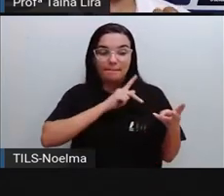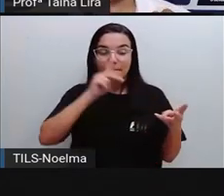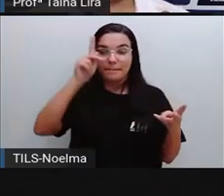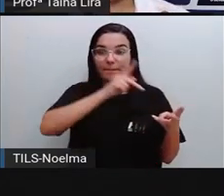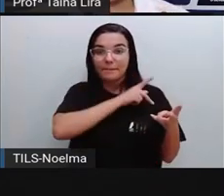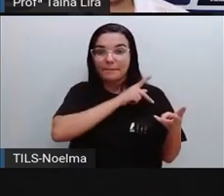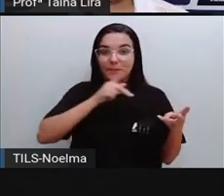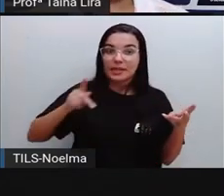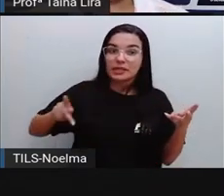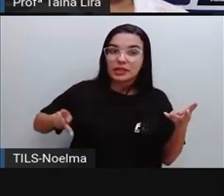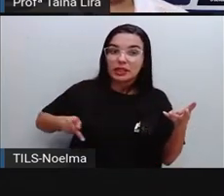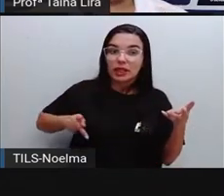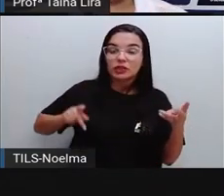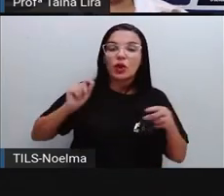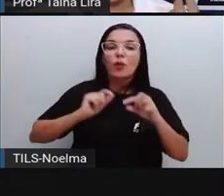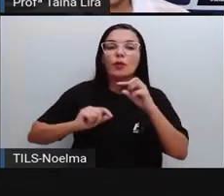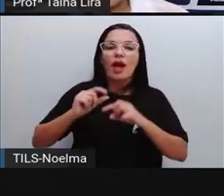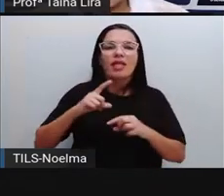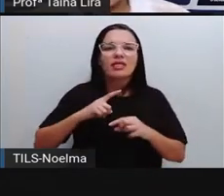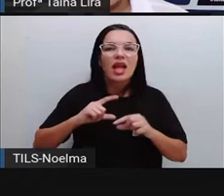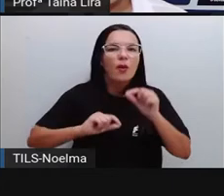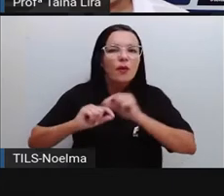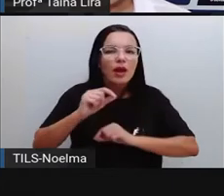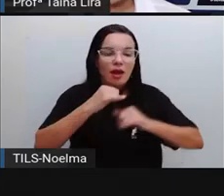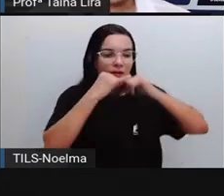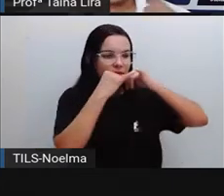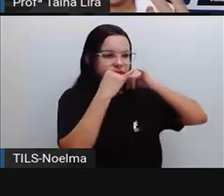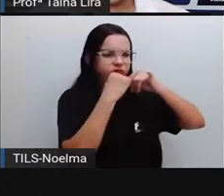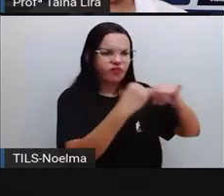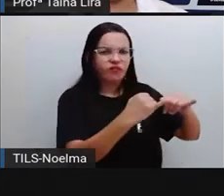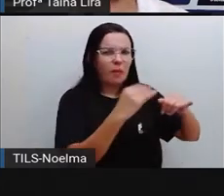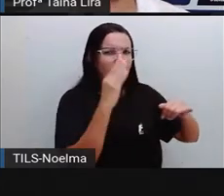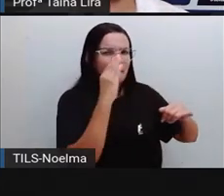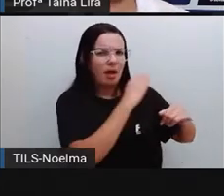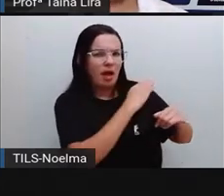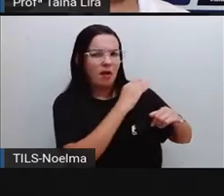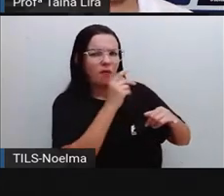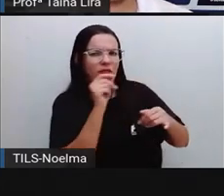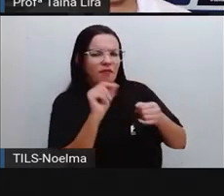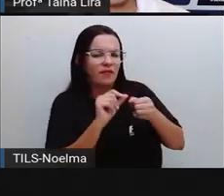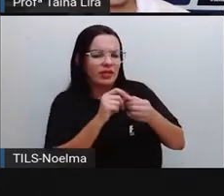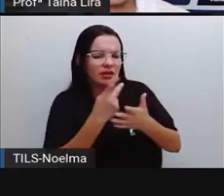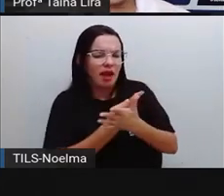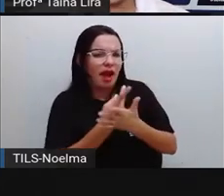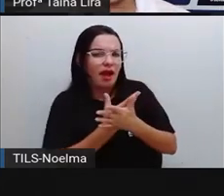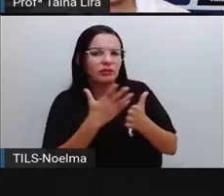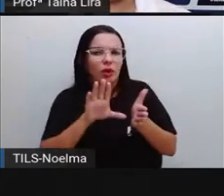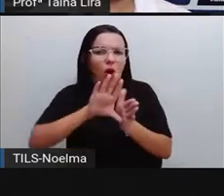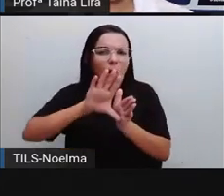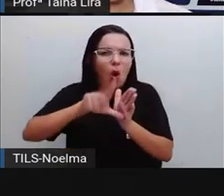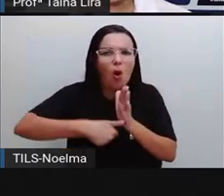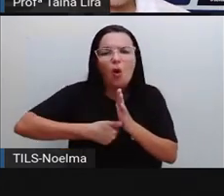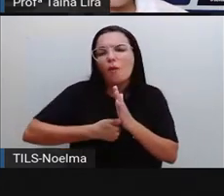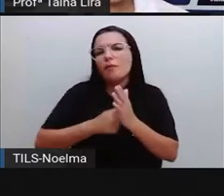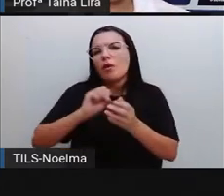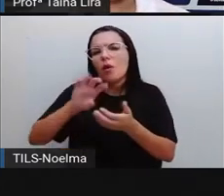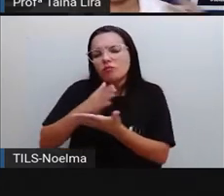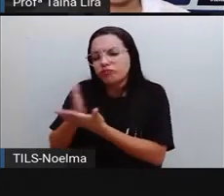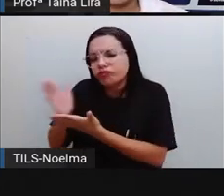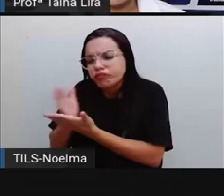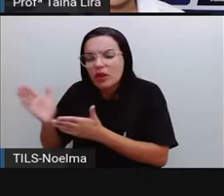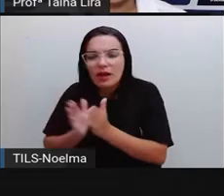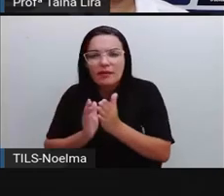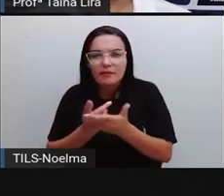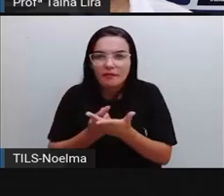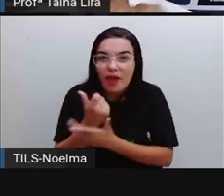geralmente, quando são feitas ou denúncias, tá? Principalmente quando tem gente aí que é acusado de ter desviado o verbo, alguma